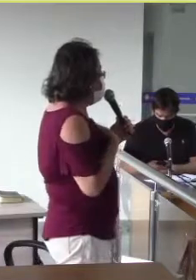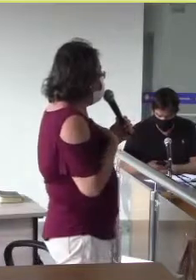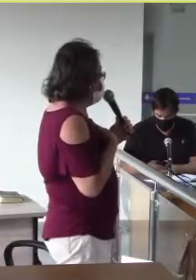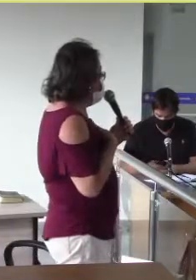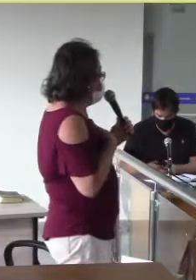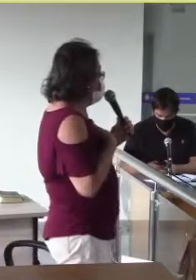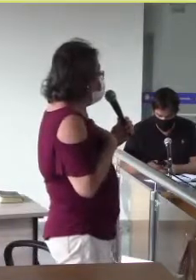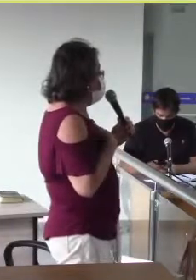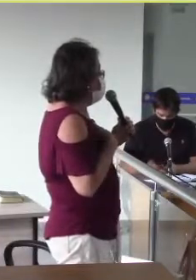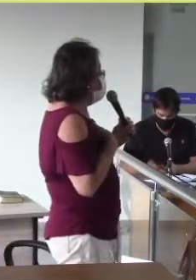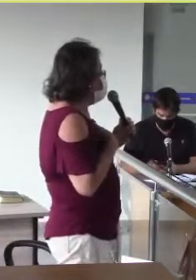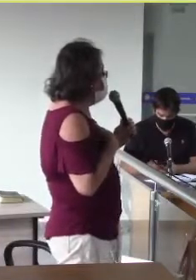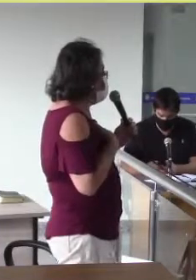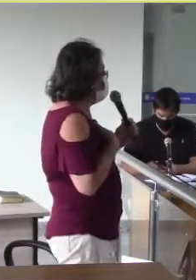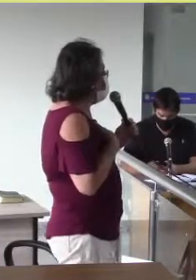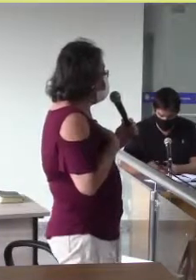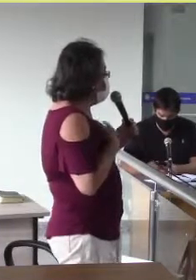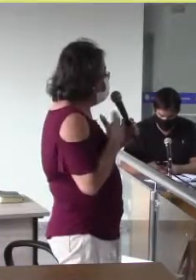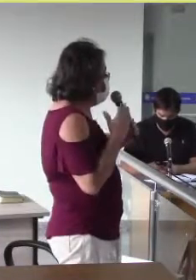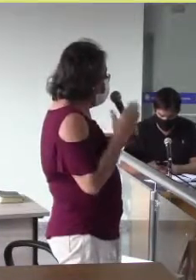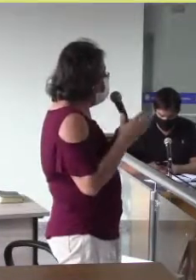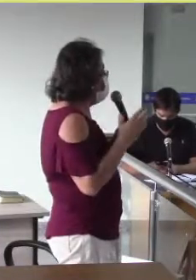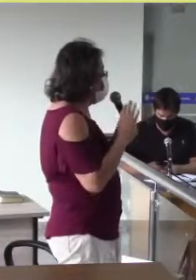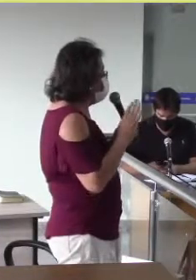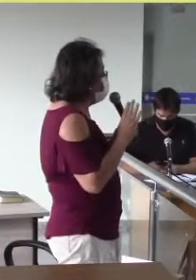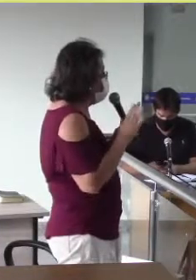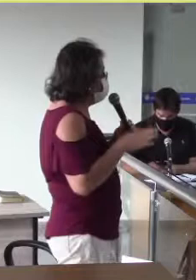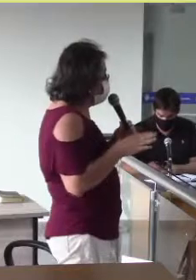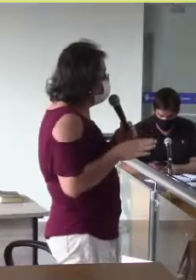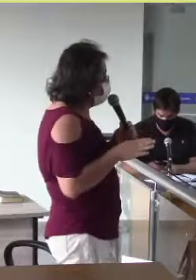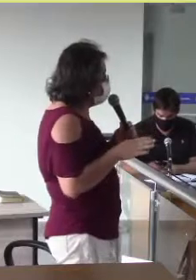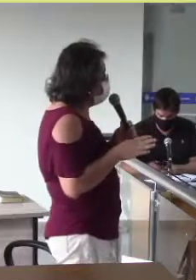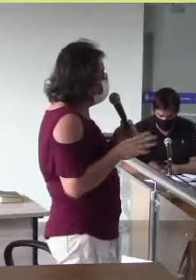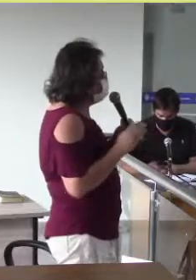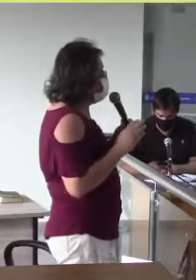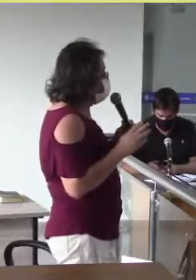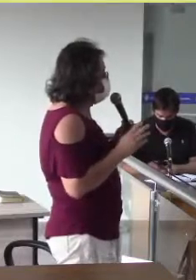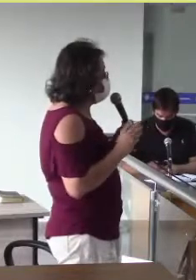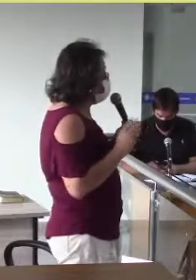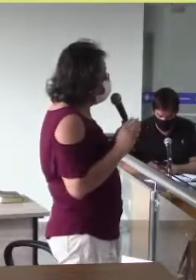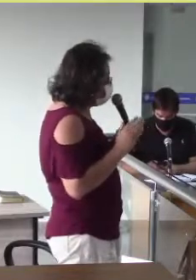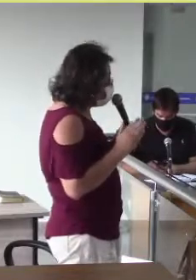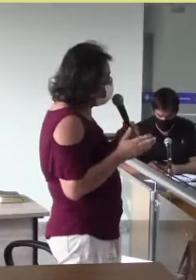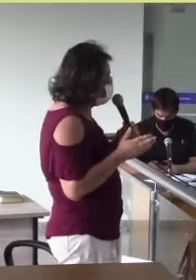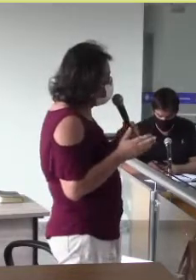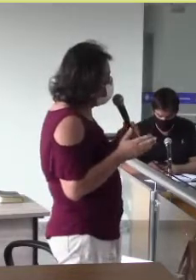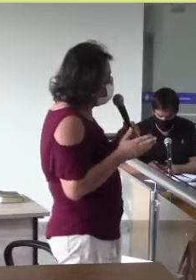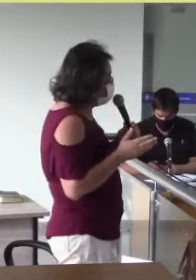Márcio me falou que praticamente após maio ele deve estar liberando os recursos das emendas